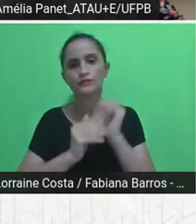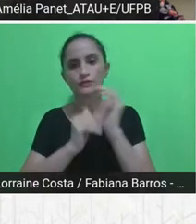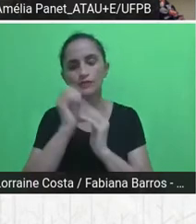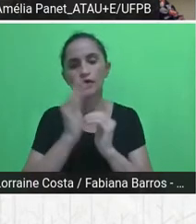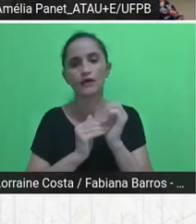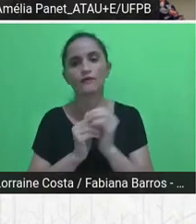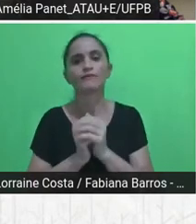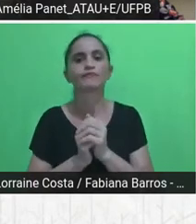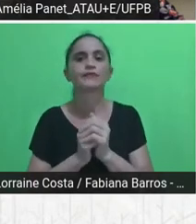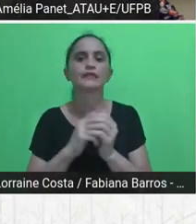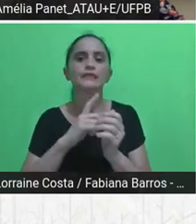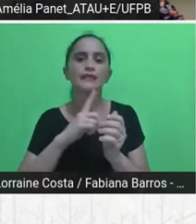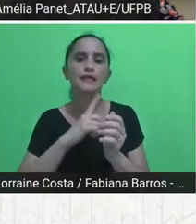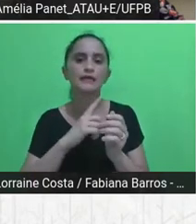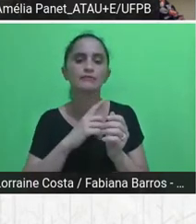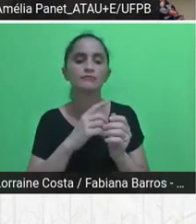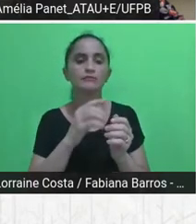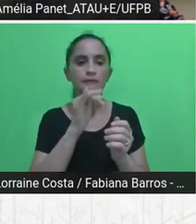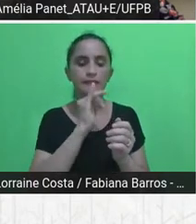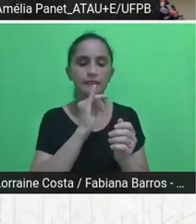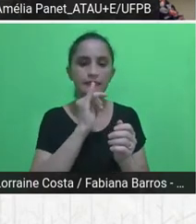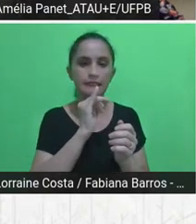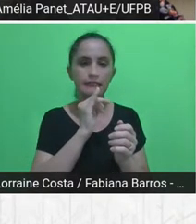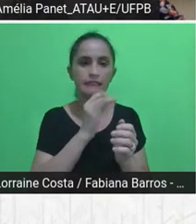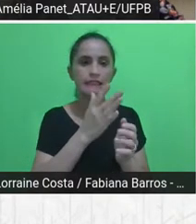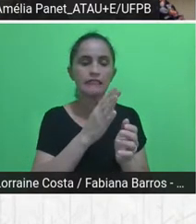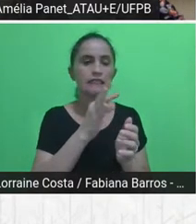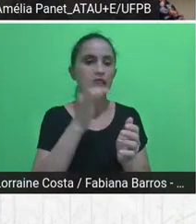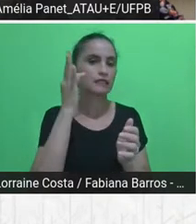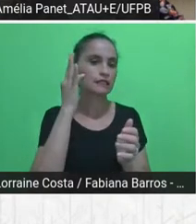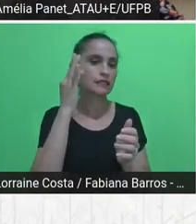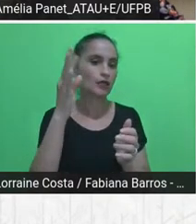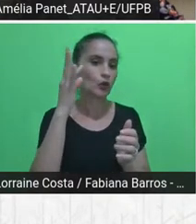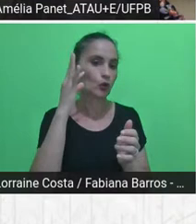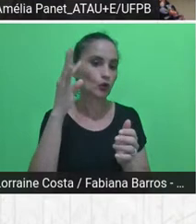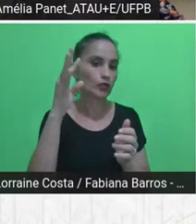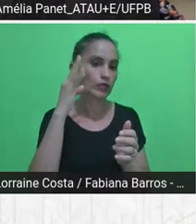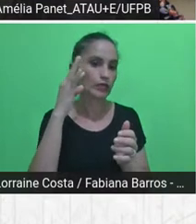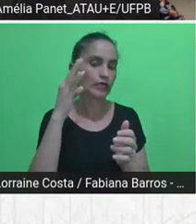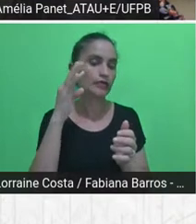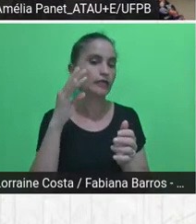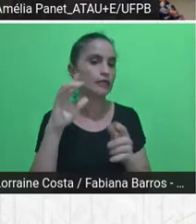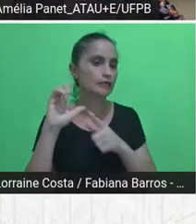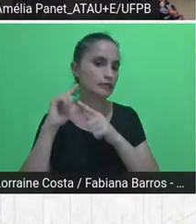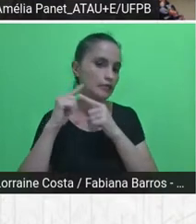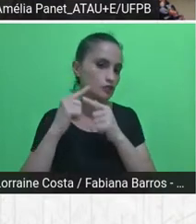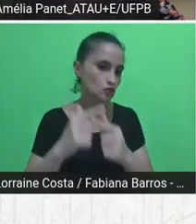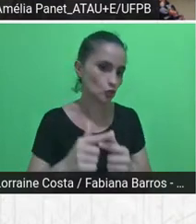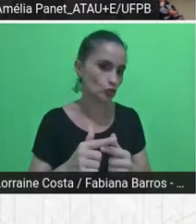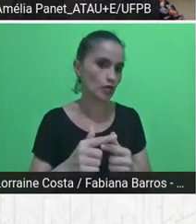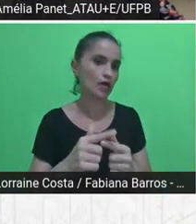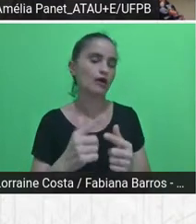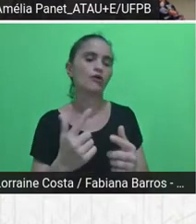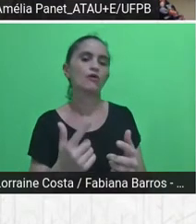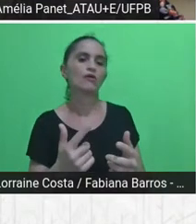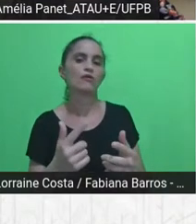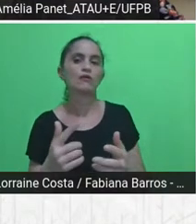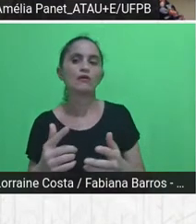da teoria e da própria formação mais canônica do arquiteto e urbanista com a realidade